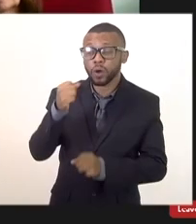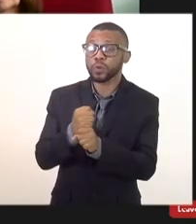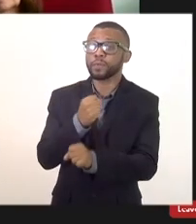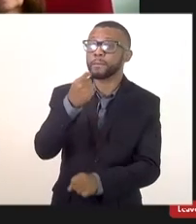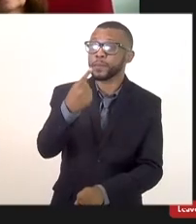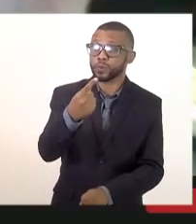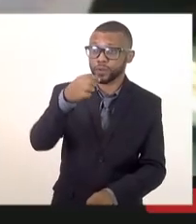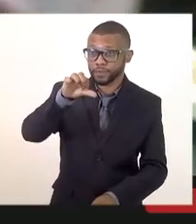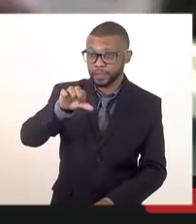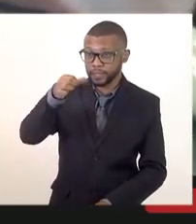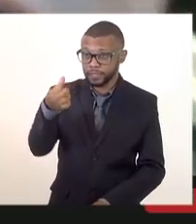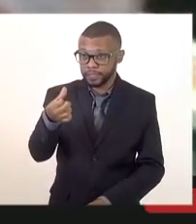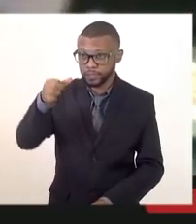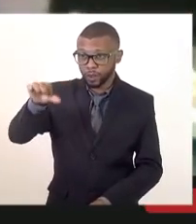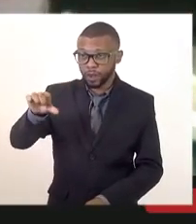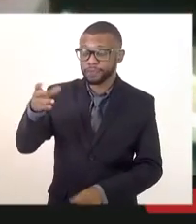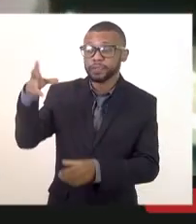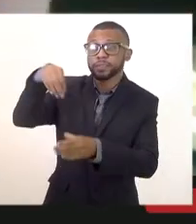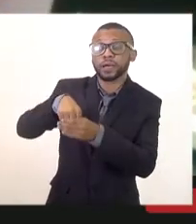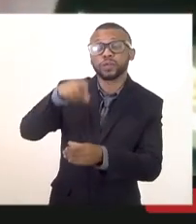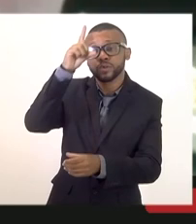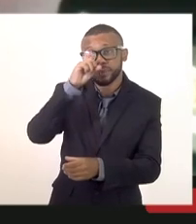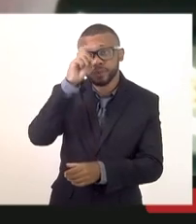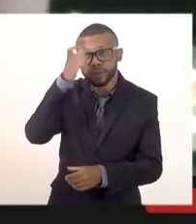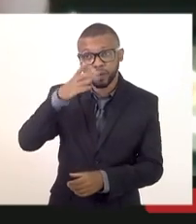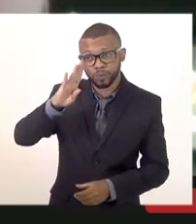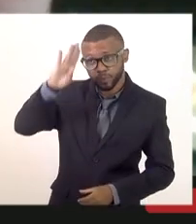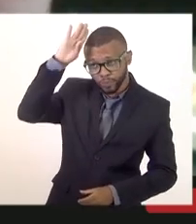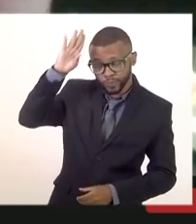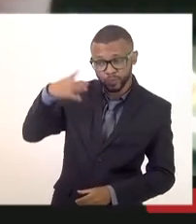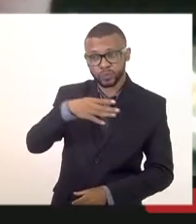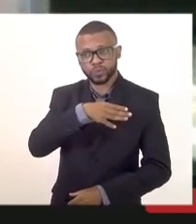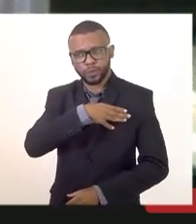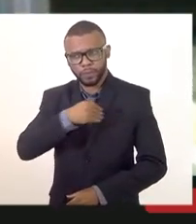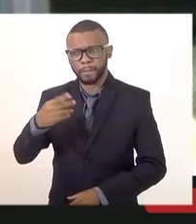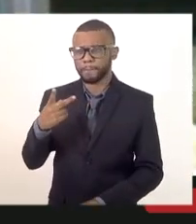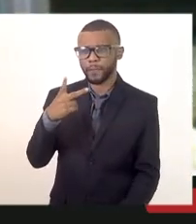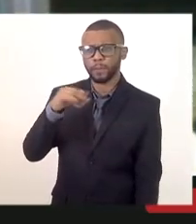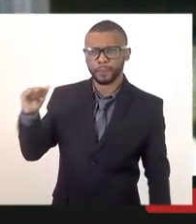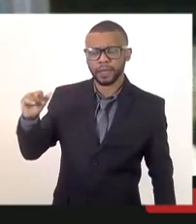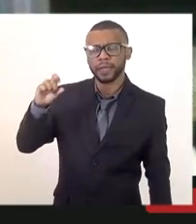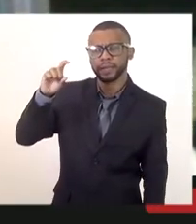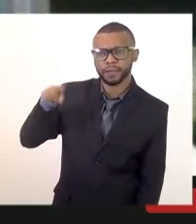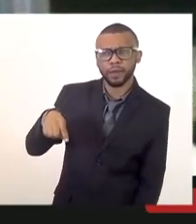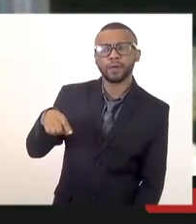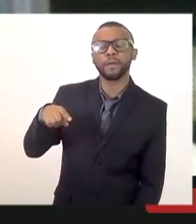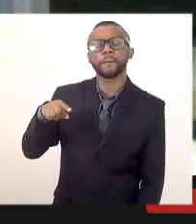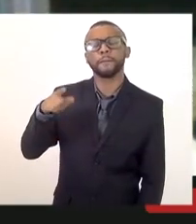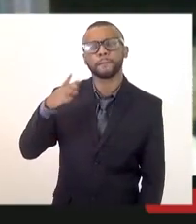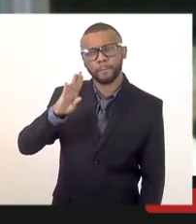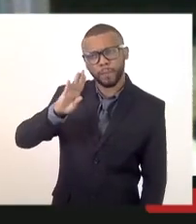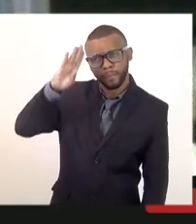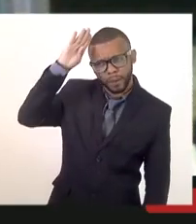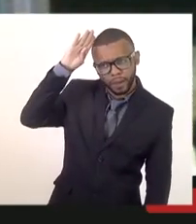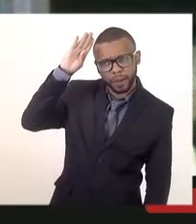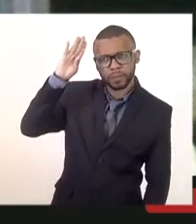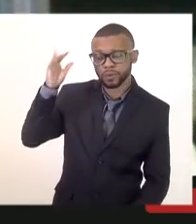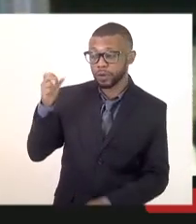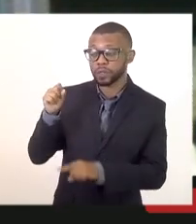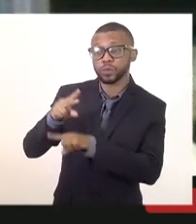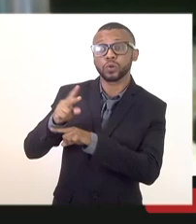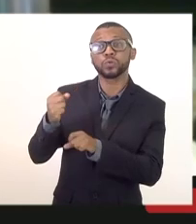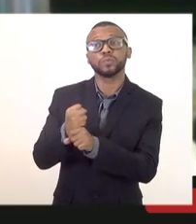no hospital do corpo de bombeiros eu sou filho de bombeiro meu pai foi praça entrou no ano de 1970 na